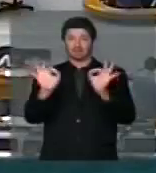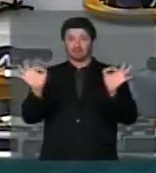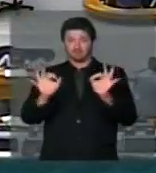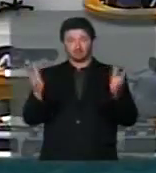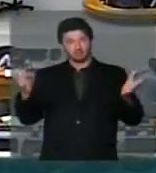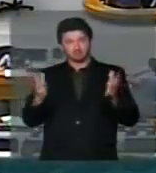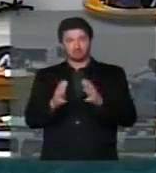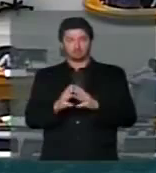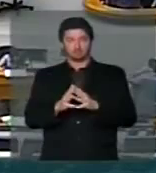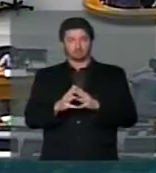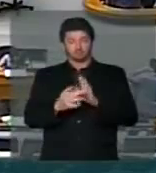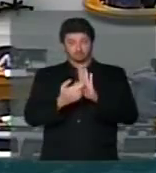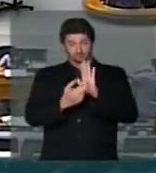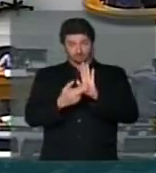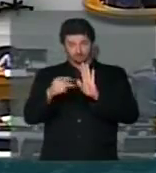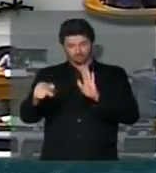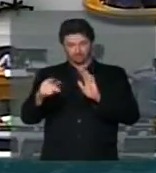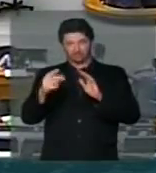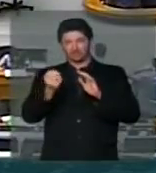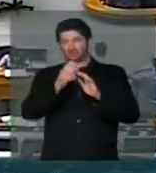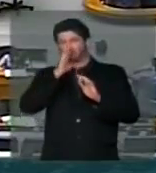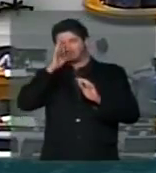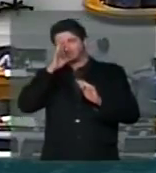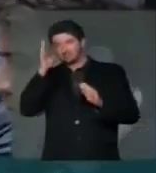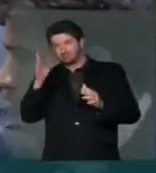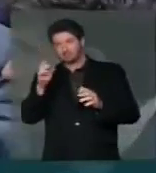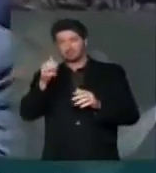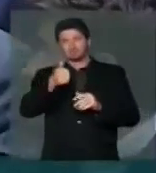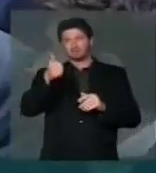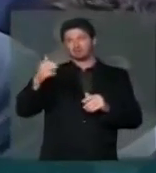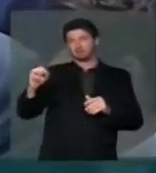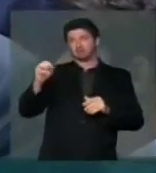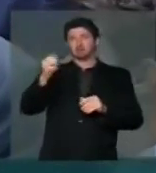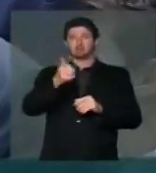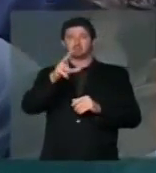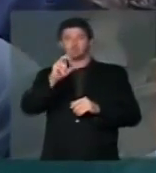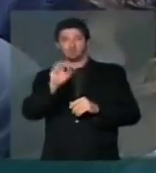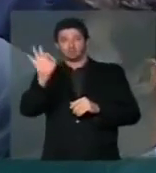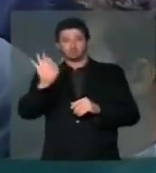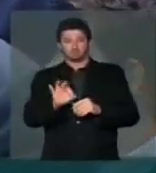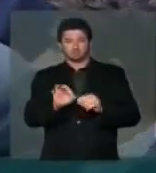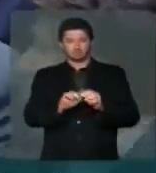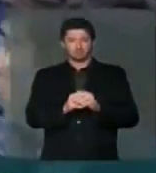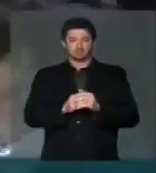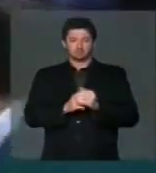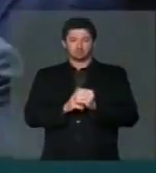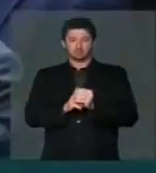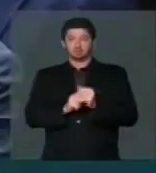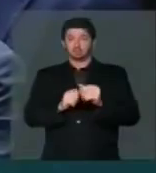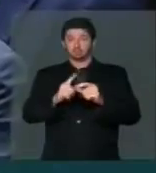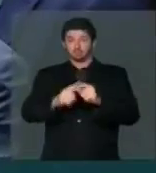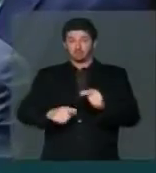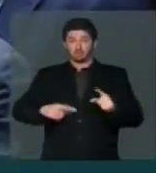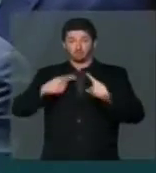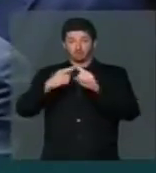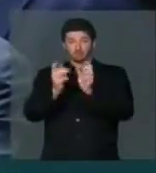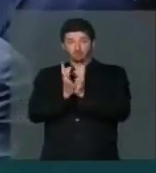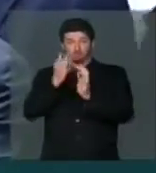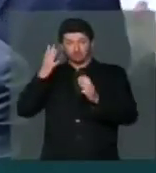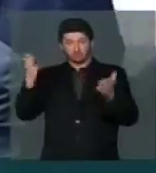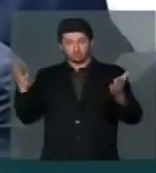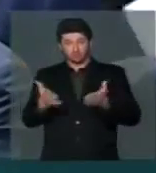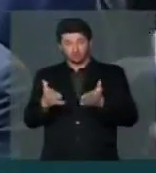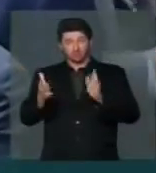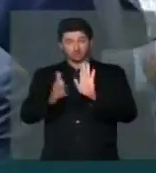Então esse princípio da demasia, 110, 150% dos números de vagas, aumentando para o partido agora